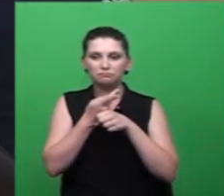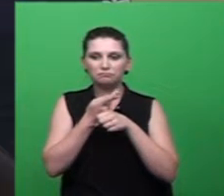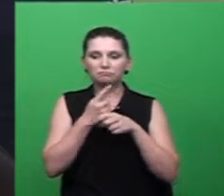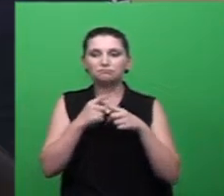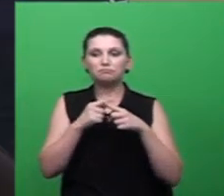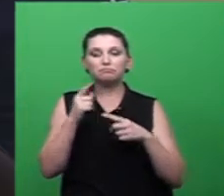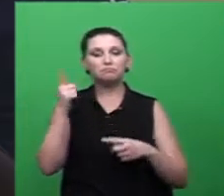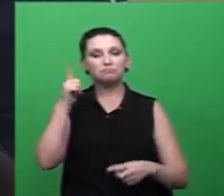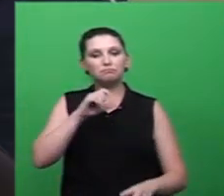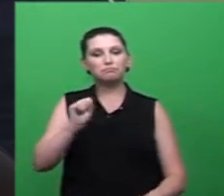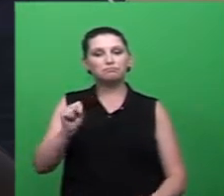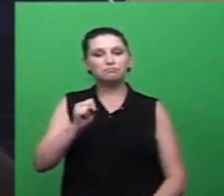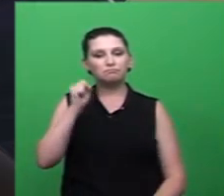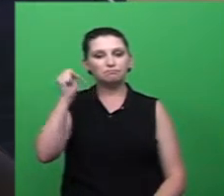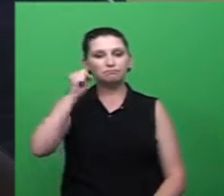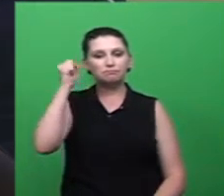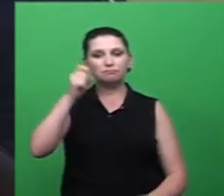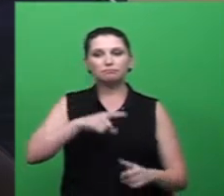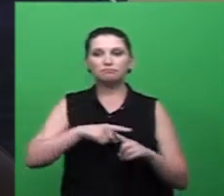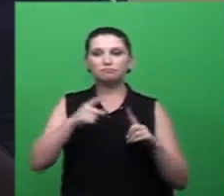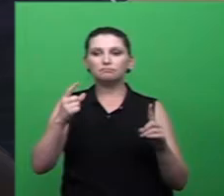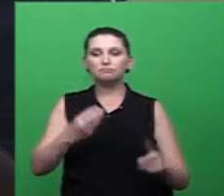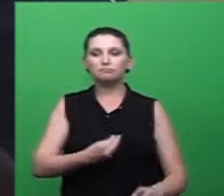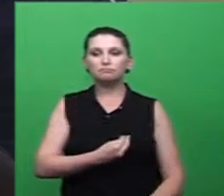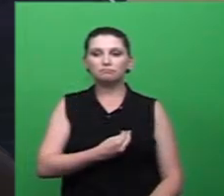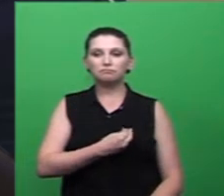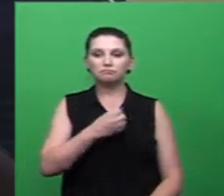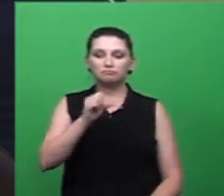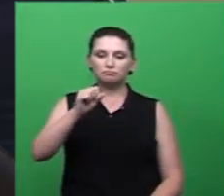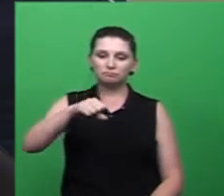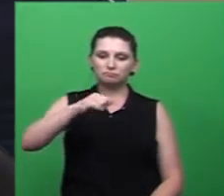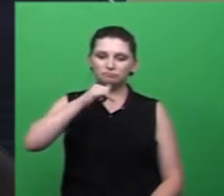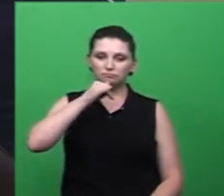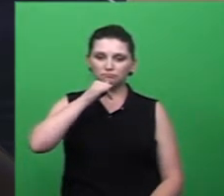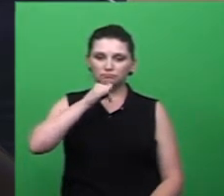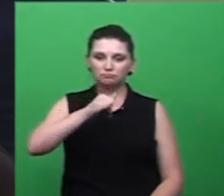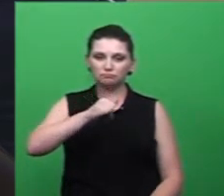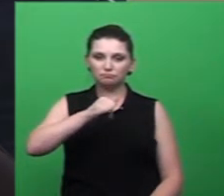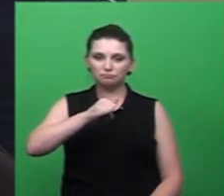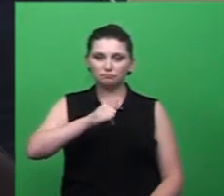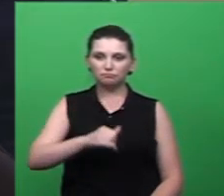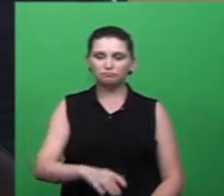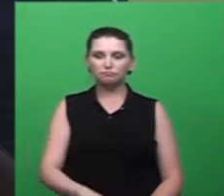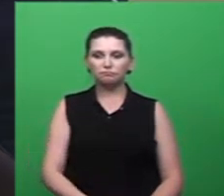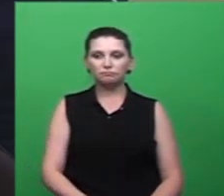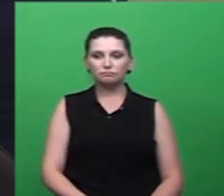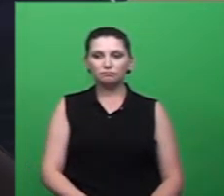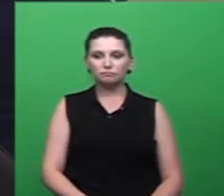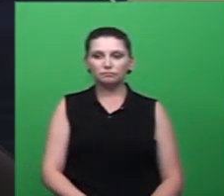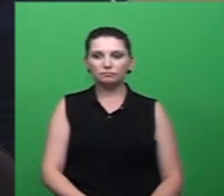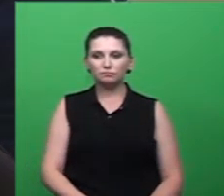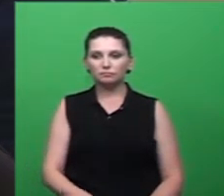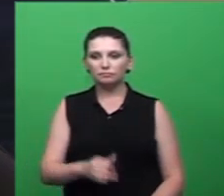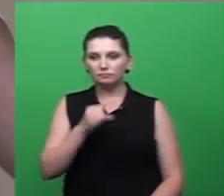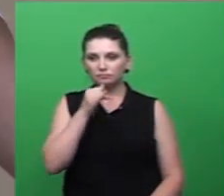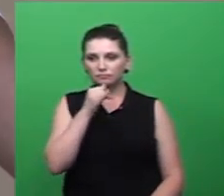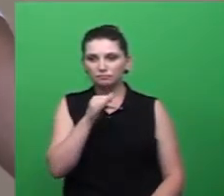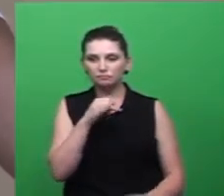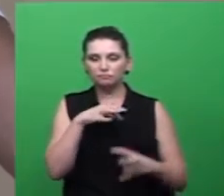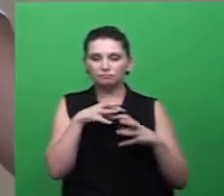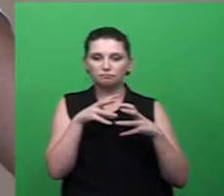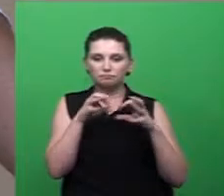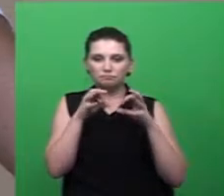mas muito mais pela vida, né? Pela sua vida, que é um exemplo, um exemplo de determinação, de disciplina,